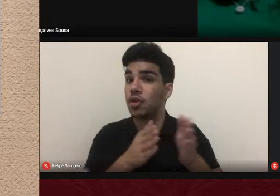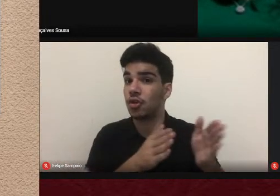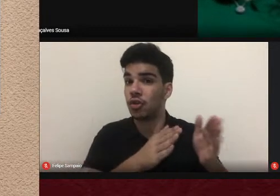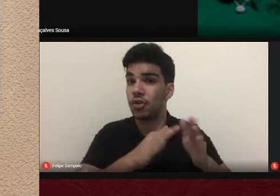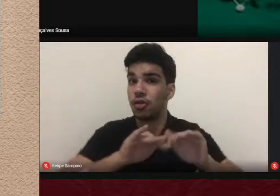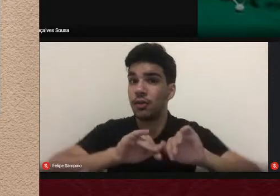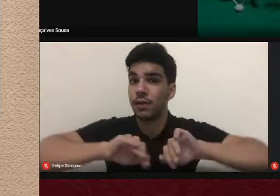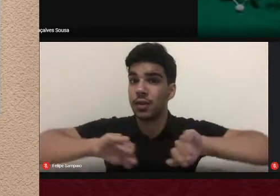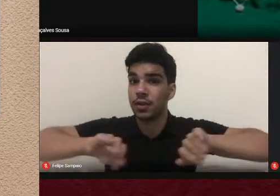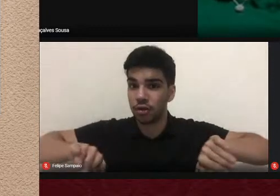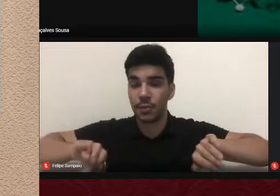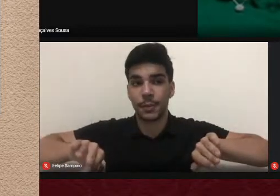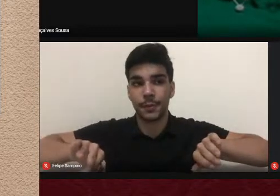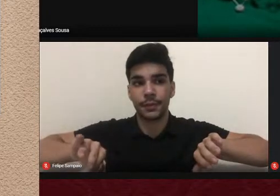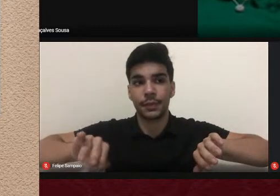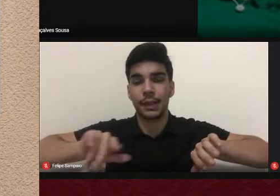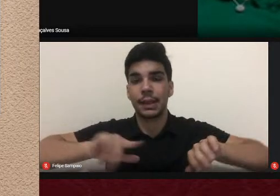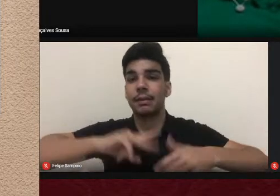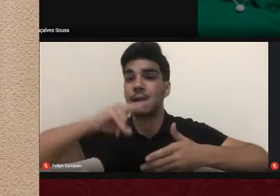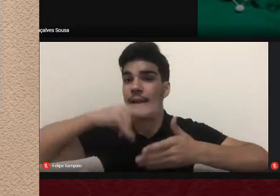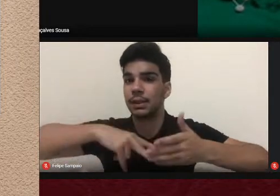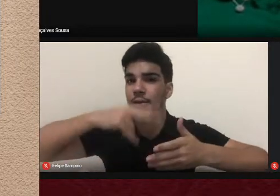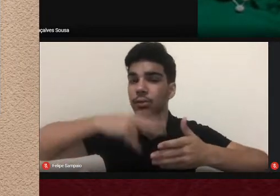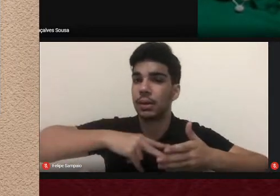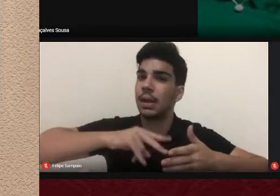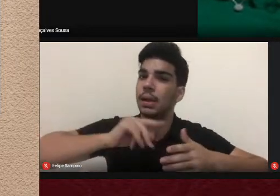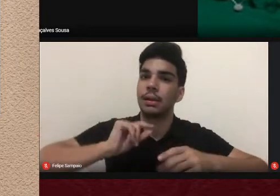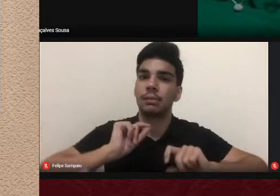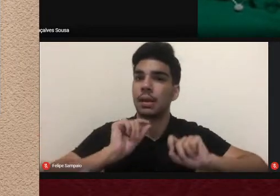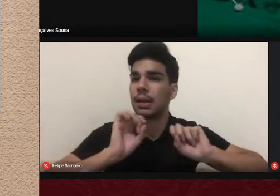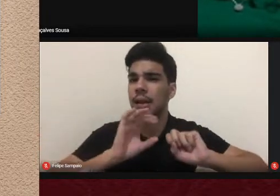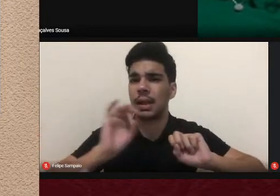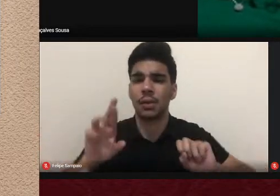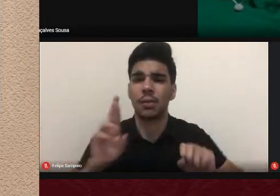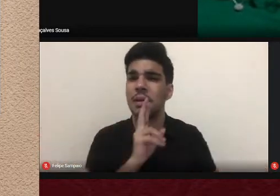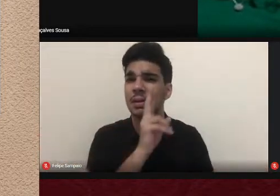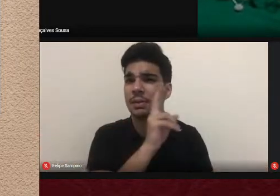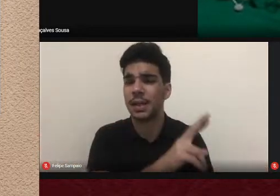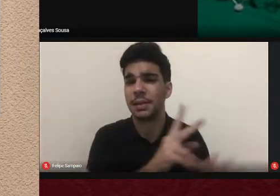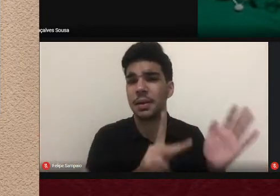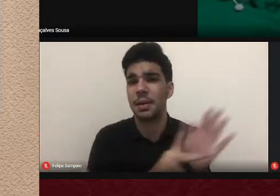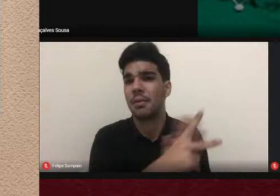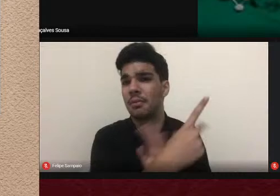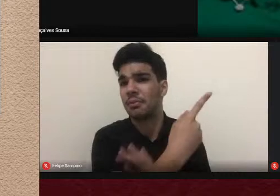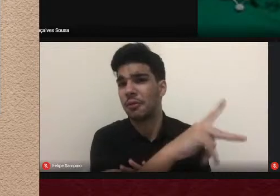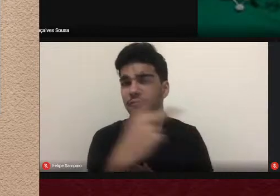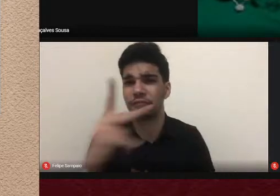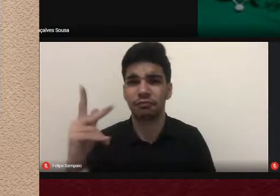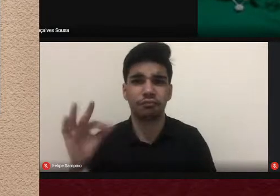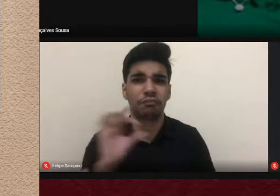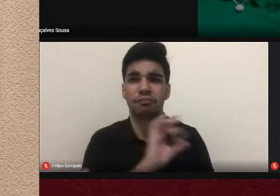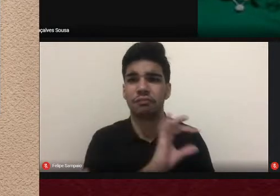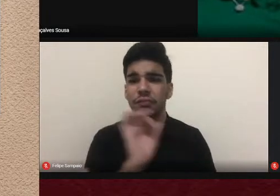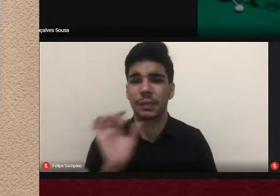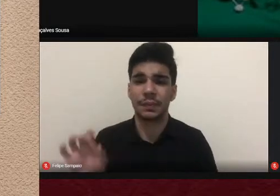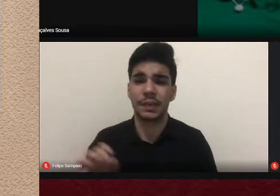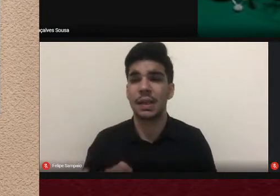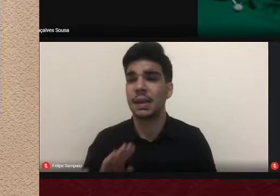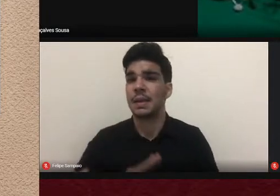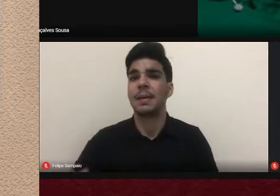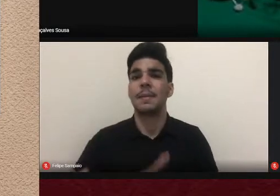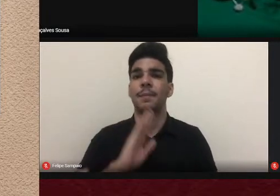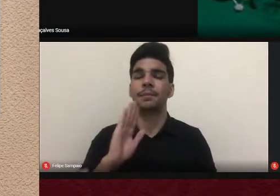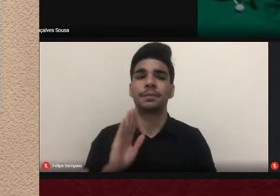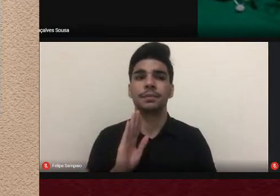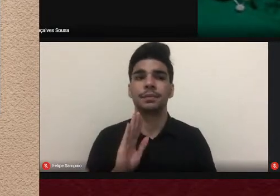leitura cada um pode percorrer os capítulos no sentido e direção que lhe parecer mais conveniente o que